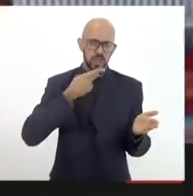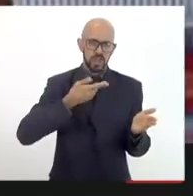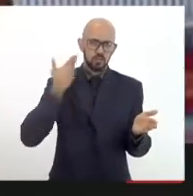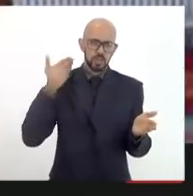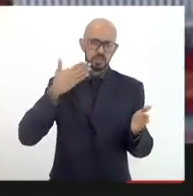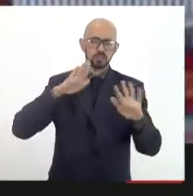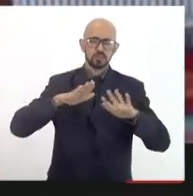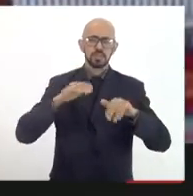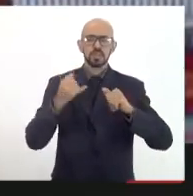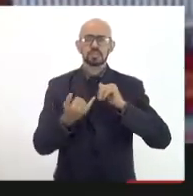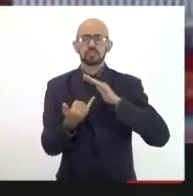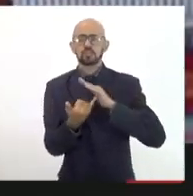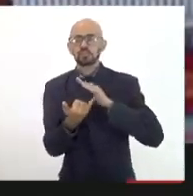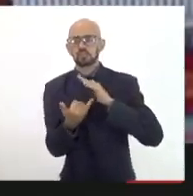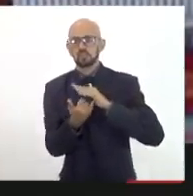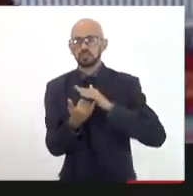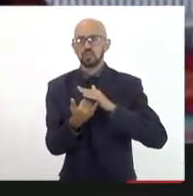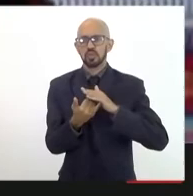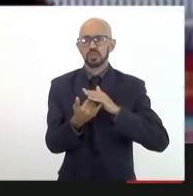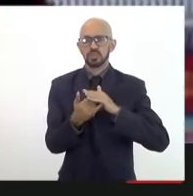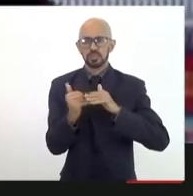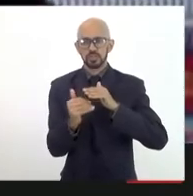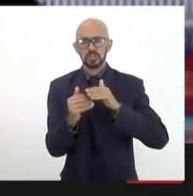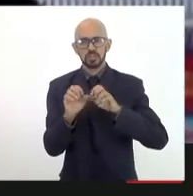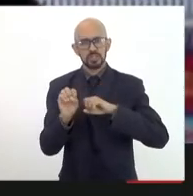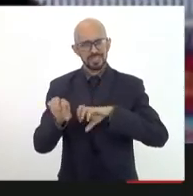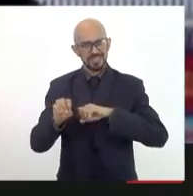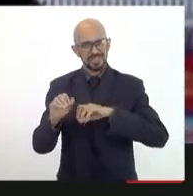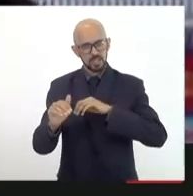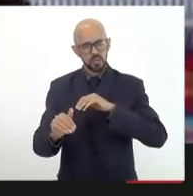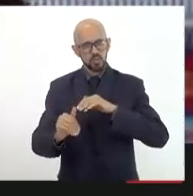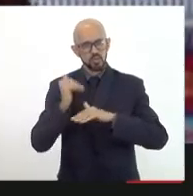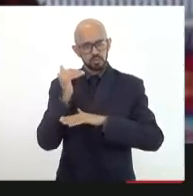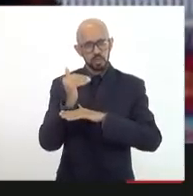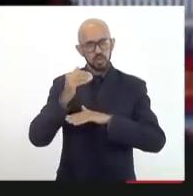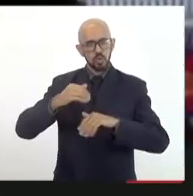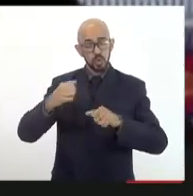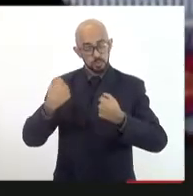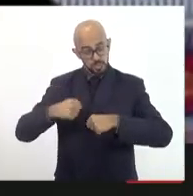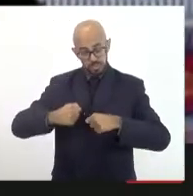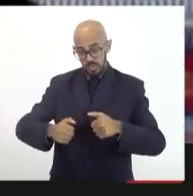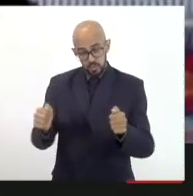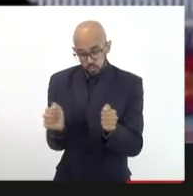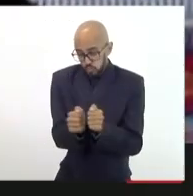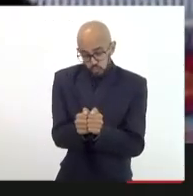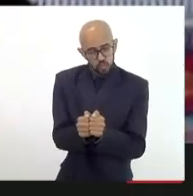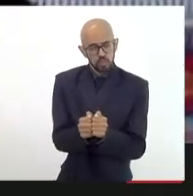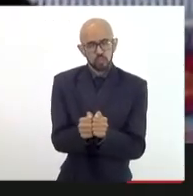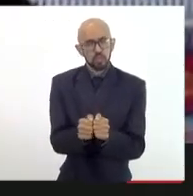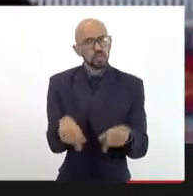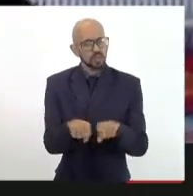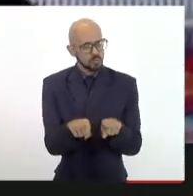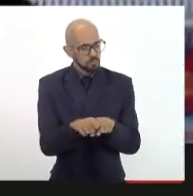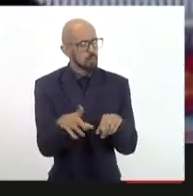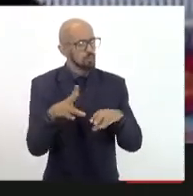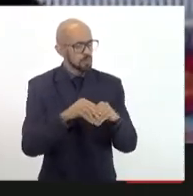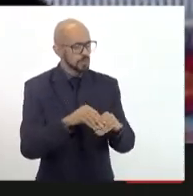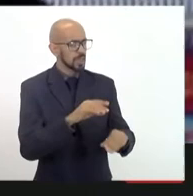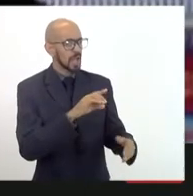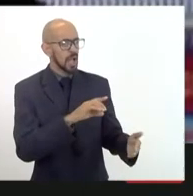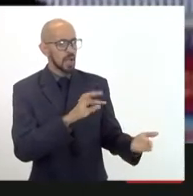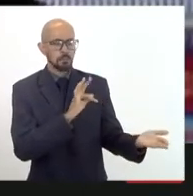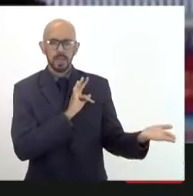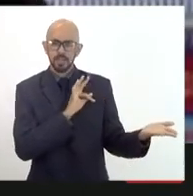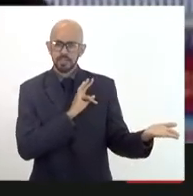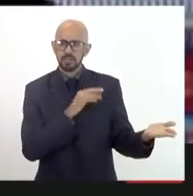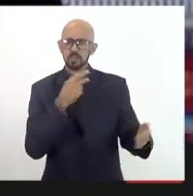agora o nosso reitor que estejam presentes nesse sentido reiterar a fala da deputada Marta Rocha no sentido de que a sociedade